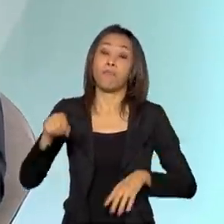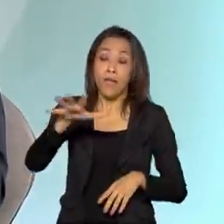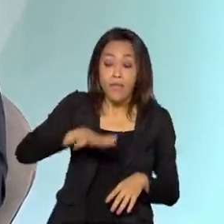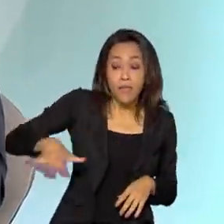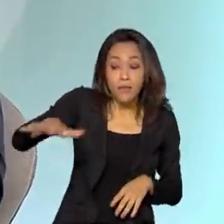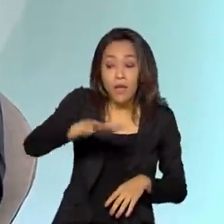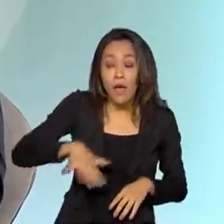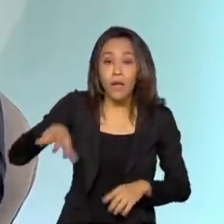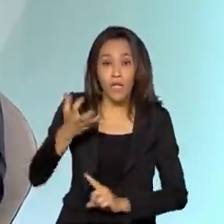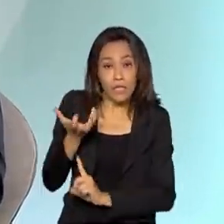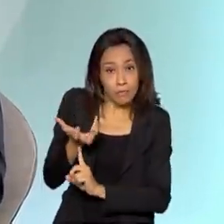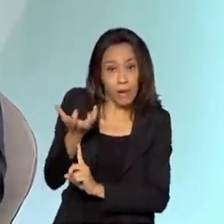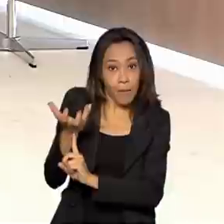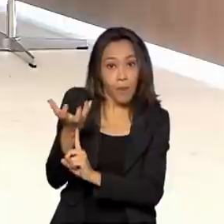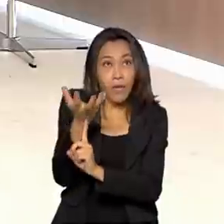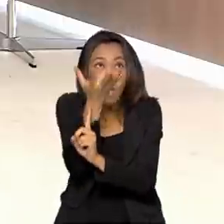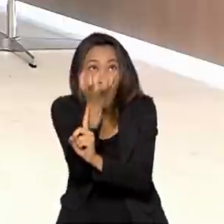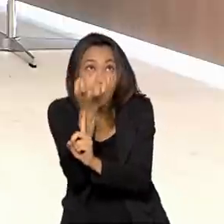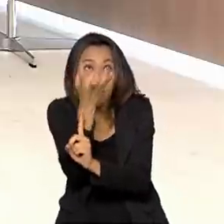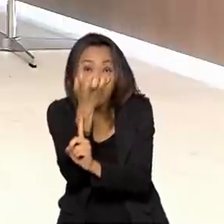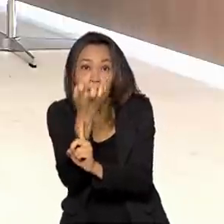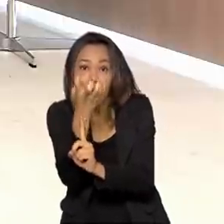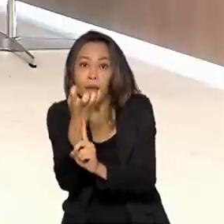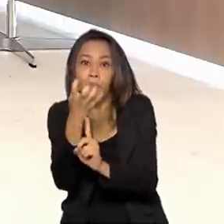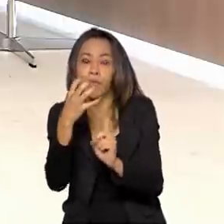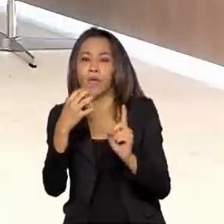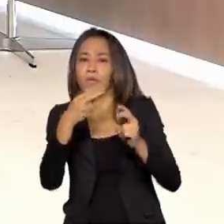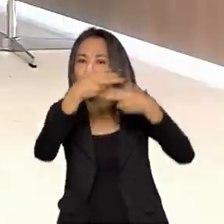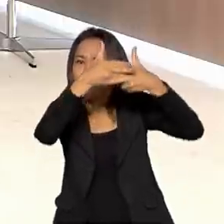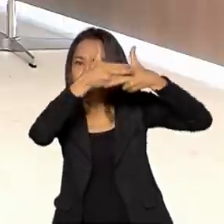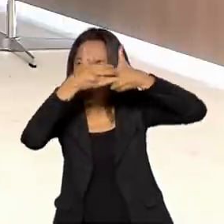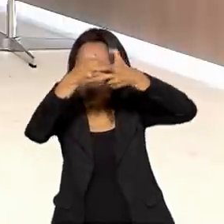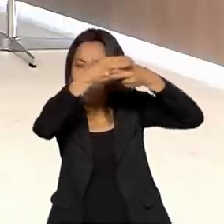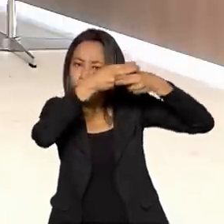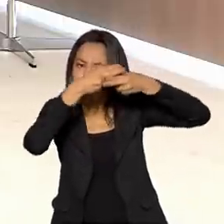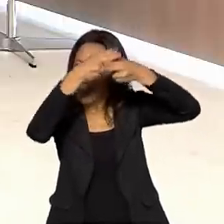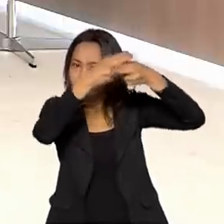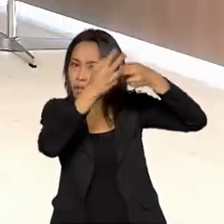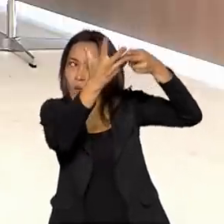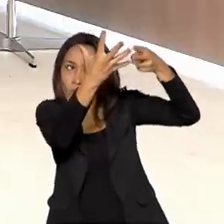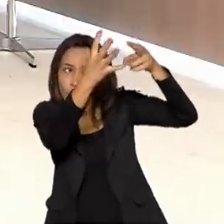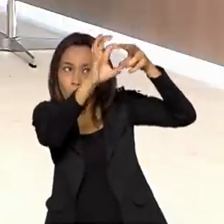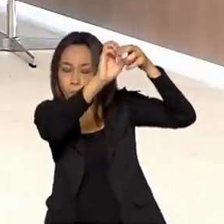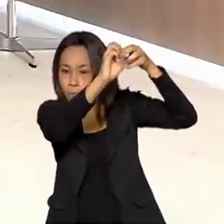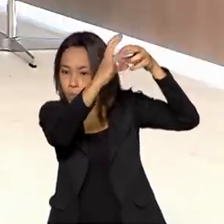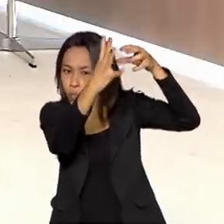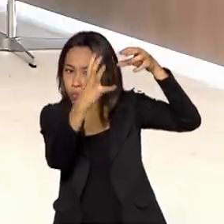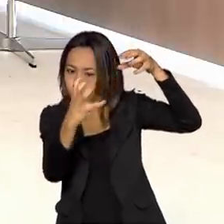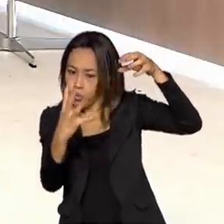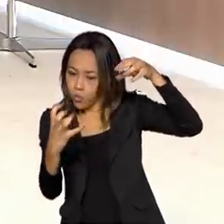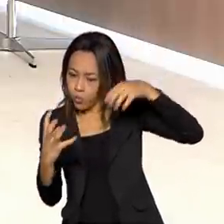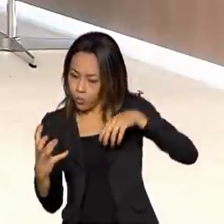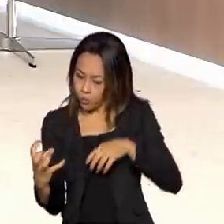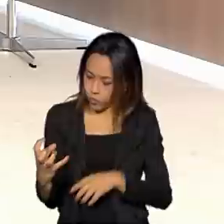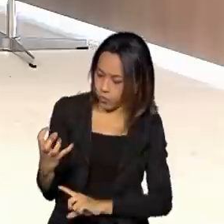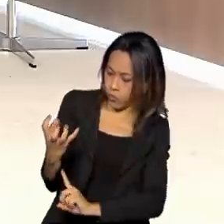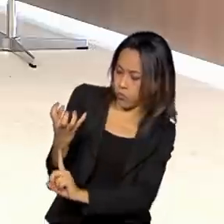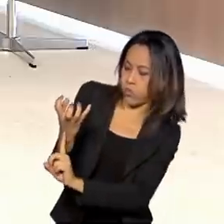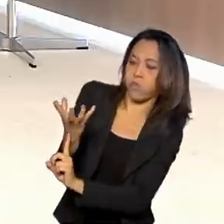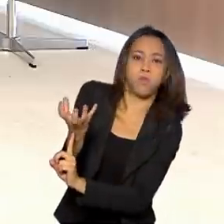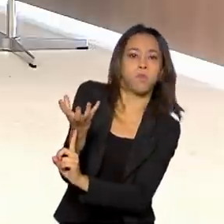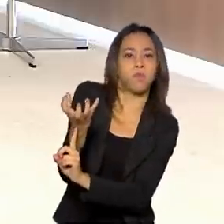parabólicas que recebe o sinal do satélite, a TV aberta e gratuita, esse sinal chega do satélite de testes